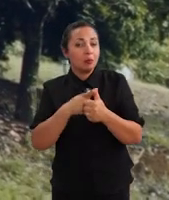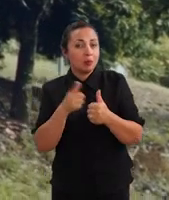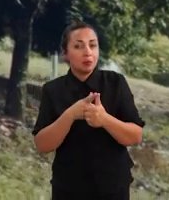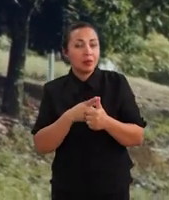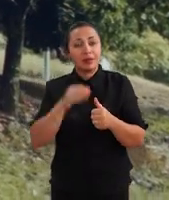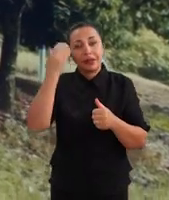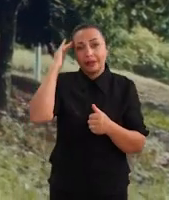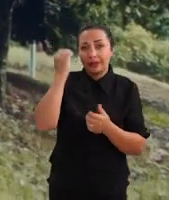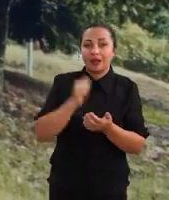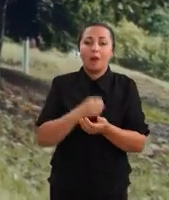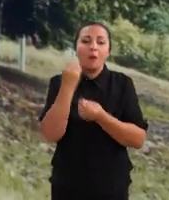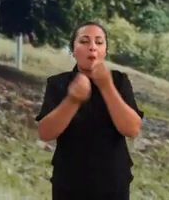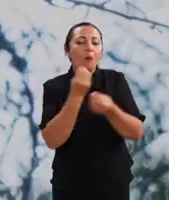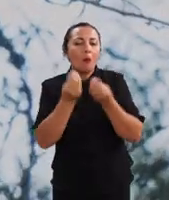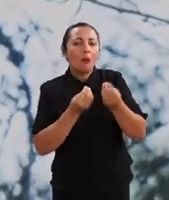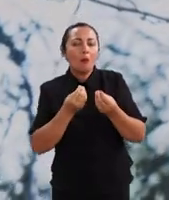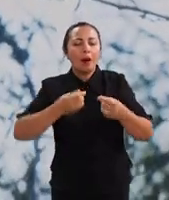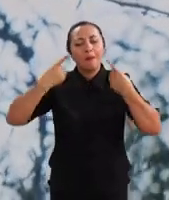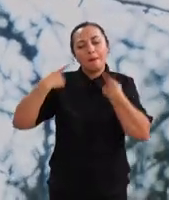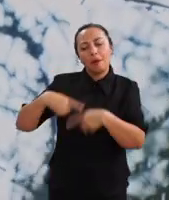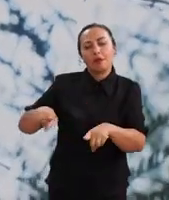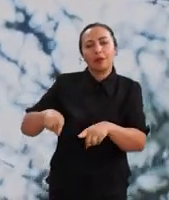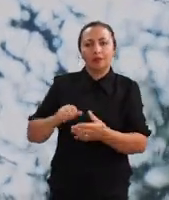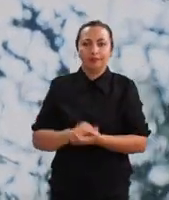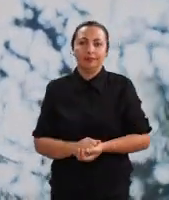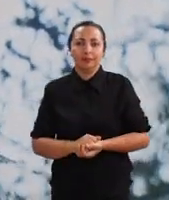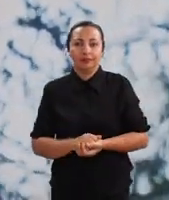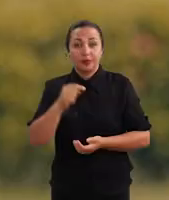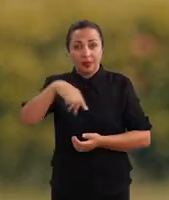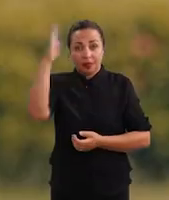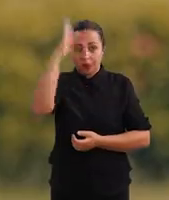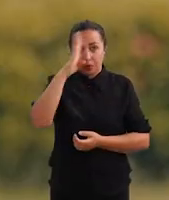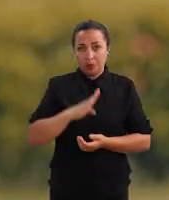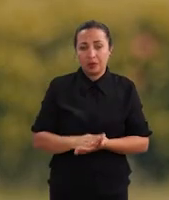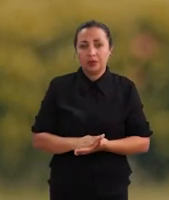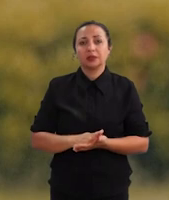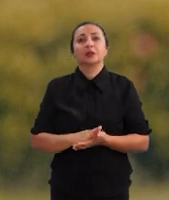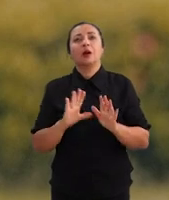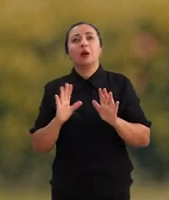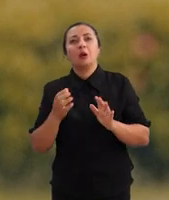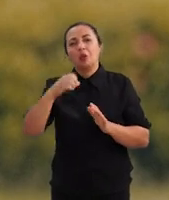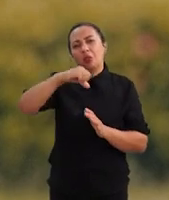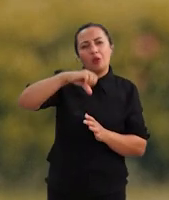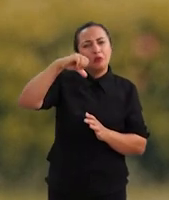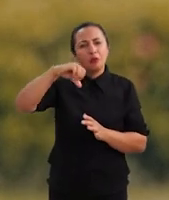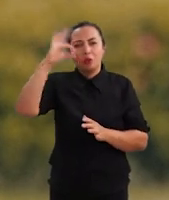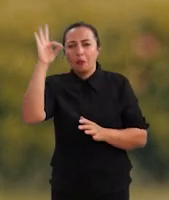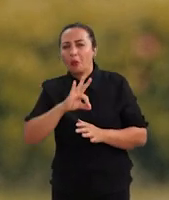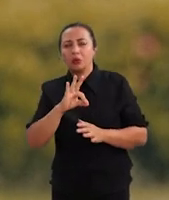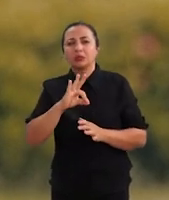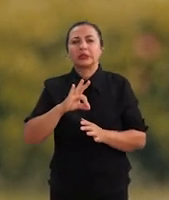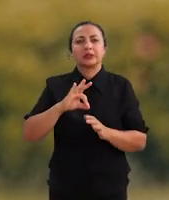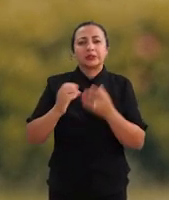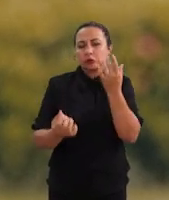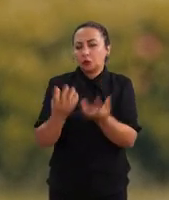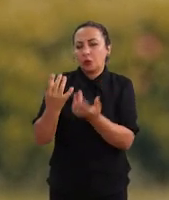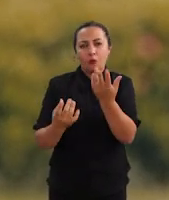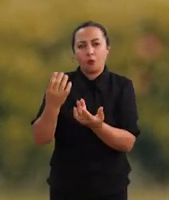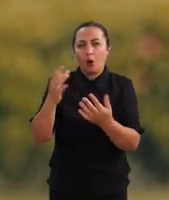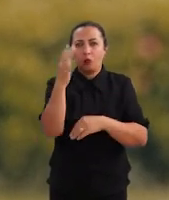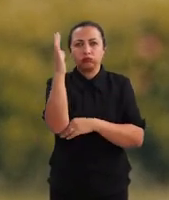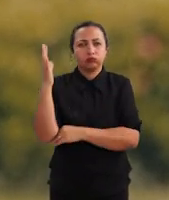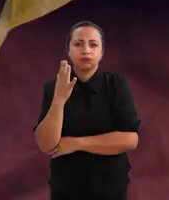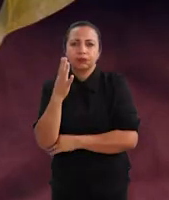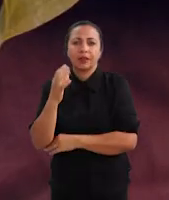primeiro passo é entender como eles são causados. No Brasil, cerca de 99% dos incêndios